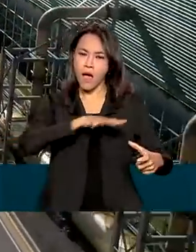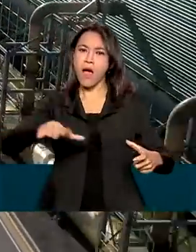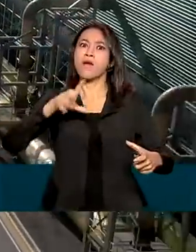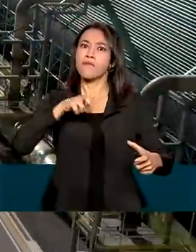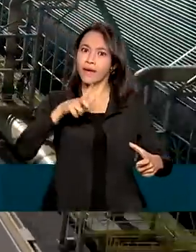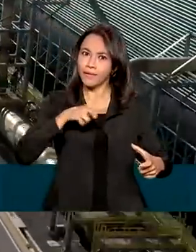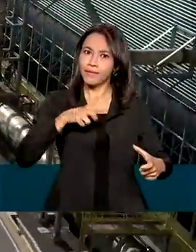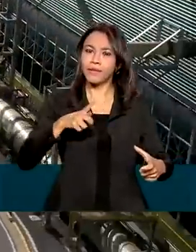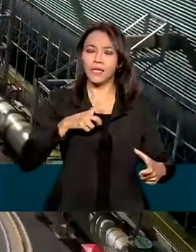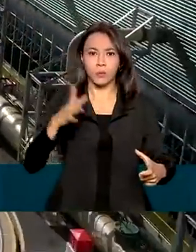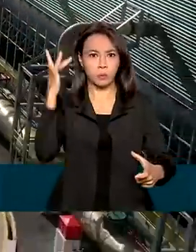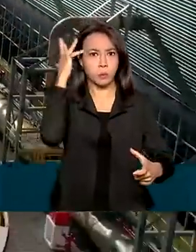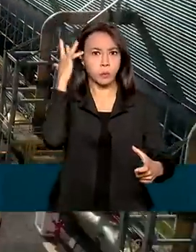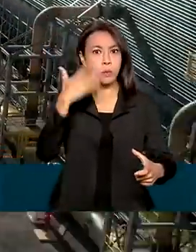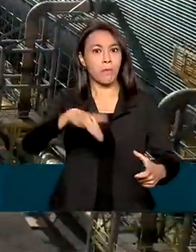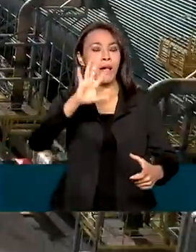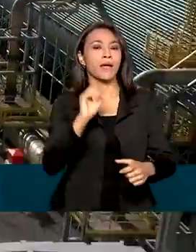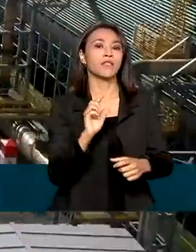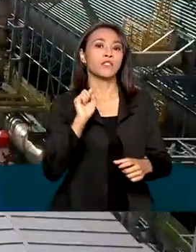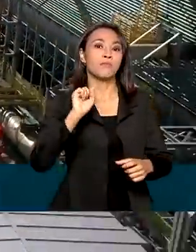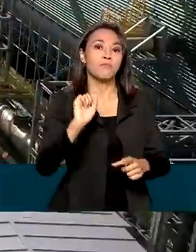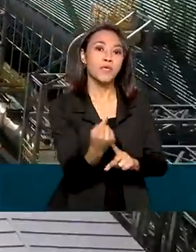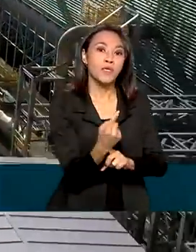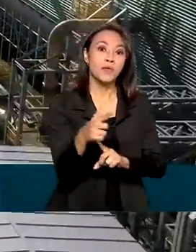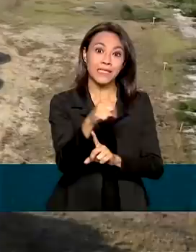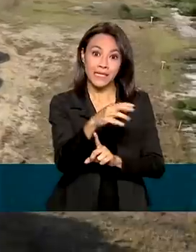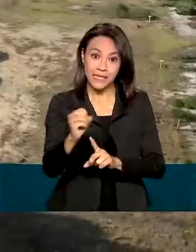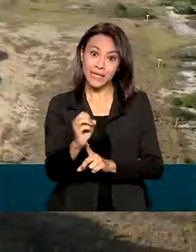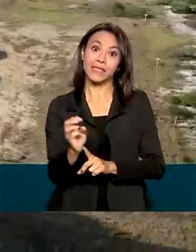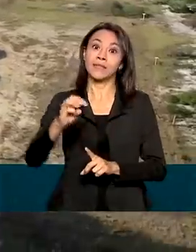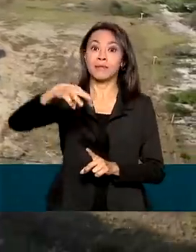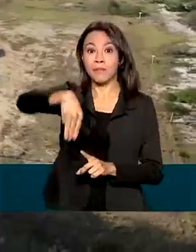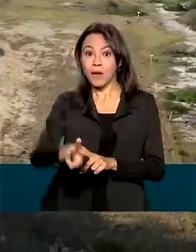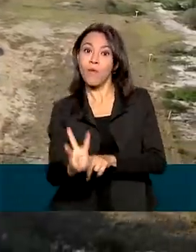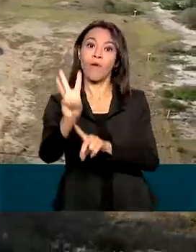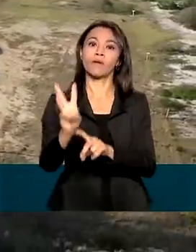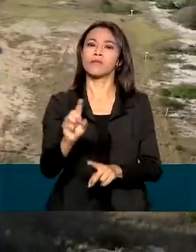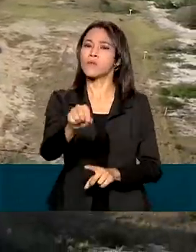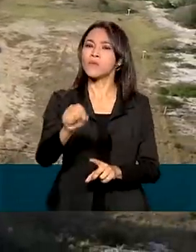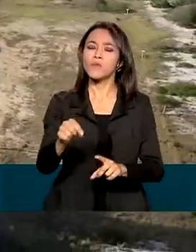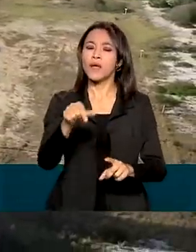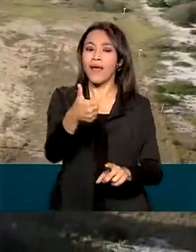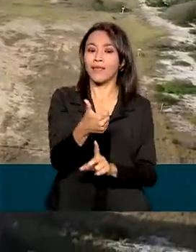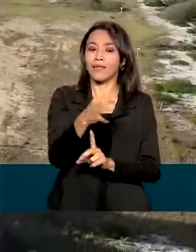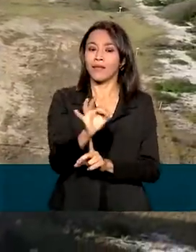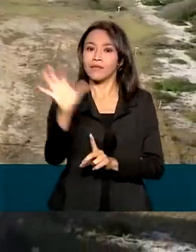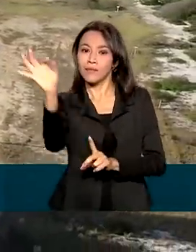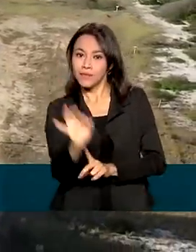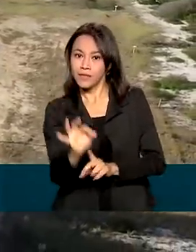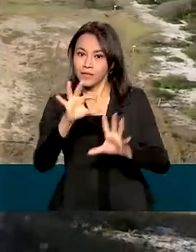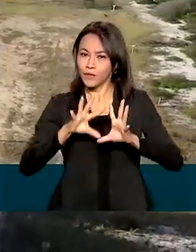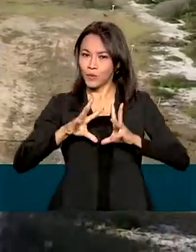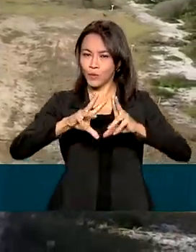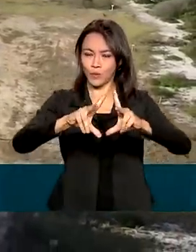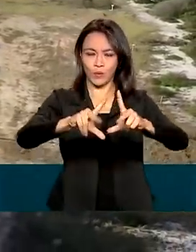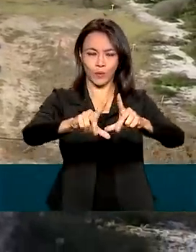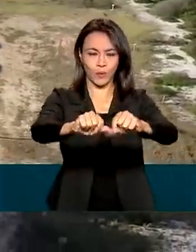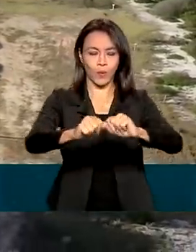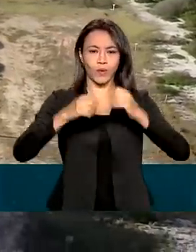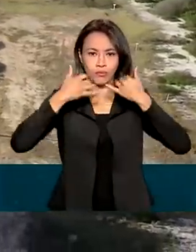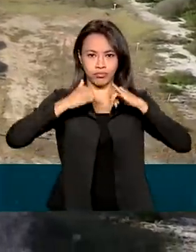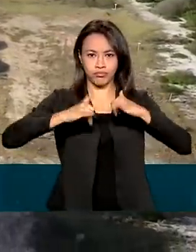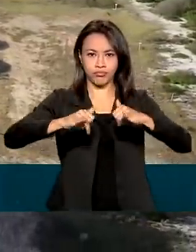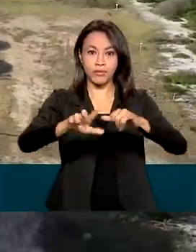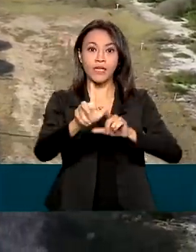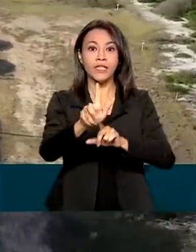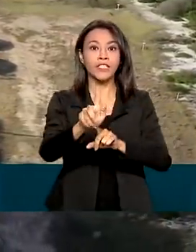instalada de quase 1.700 megawatts, o que equivale a 10% de toda a capacidade da geração a